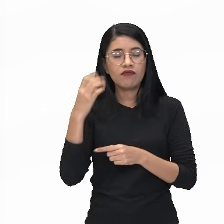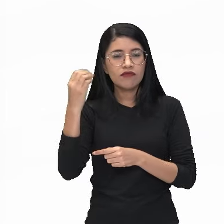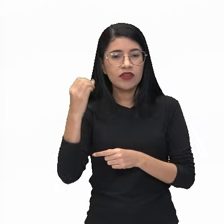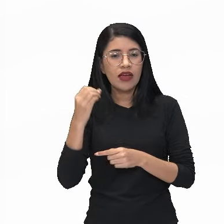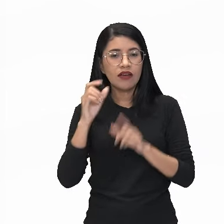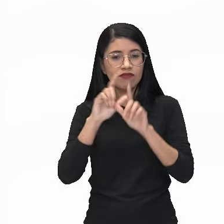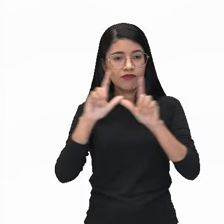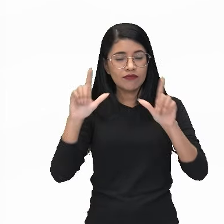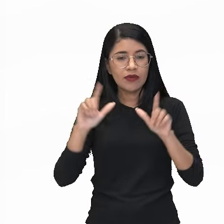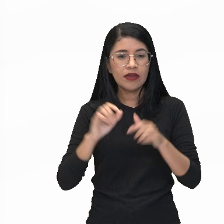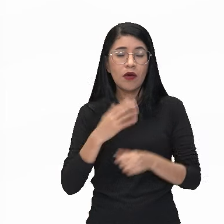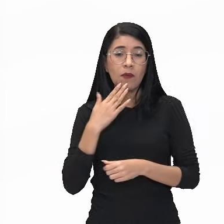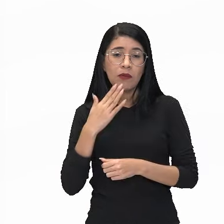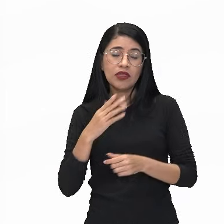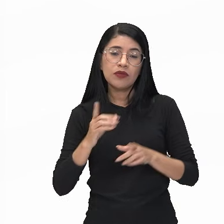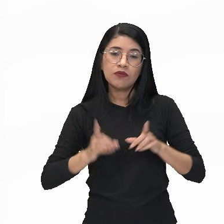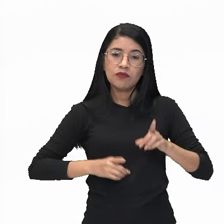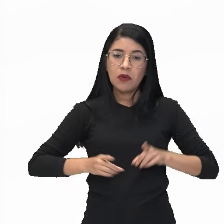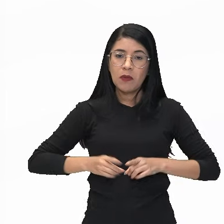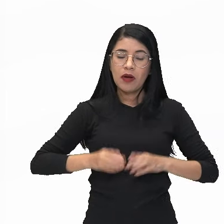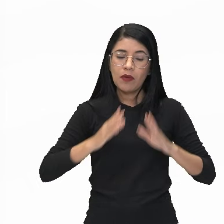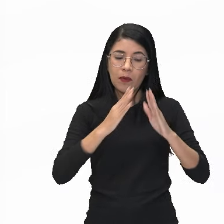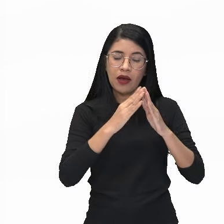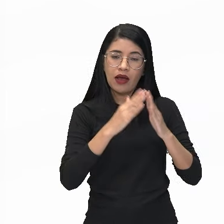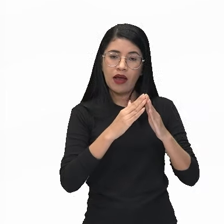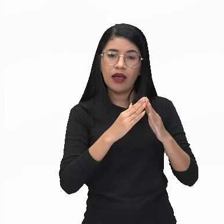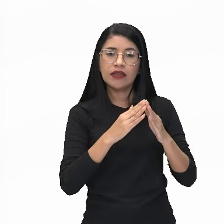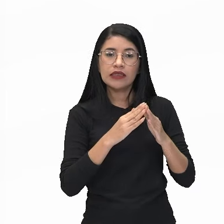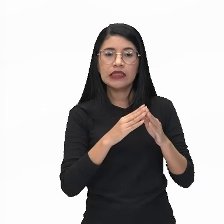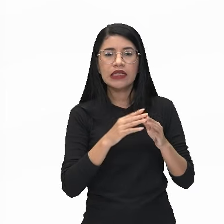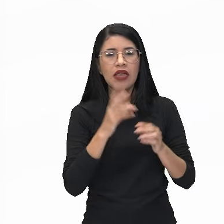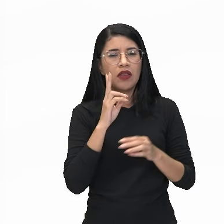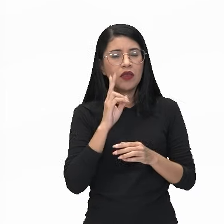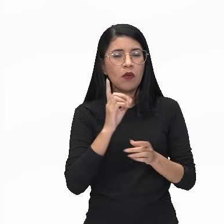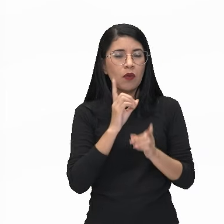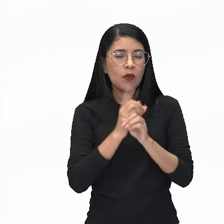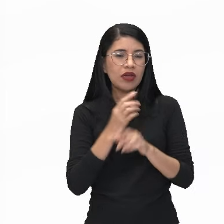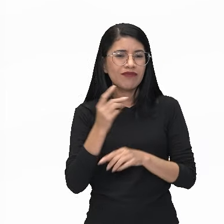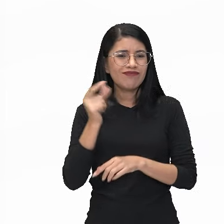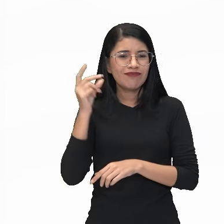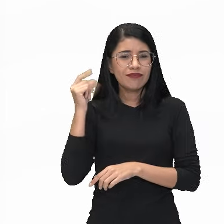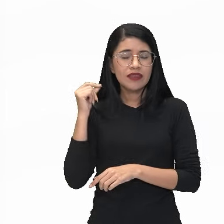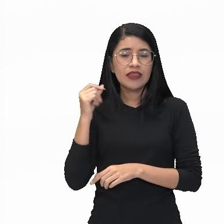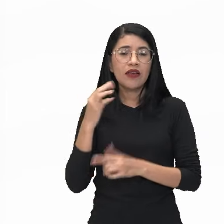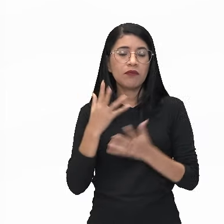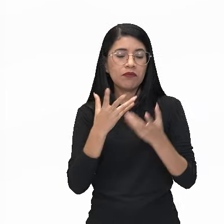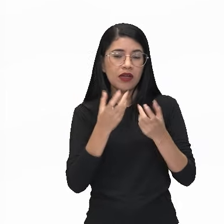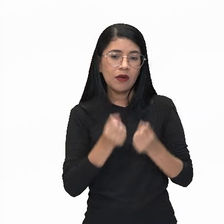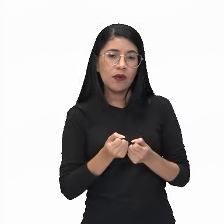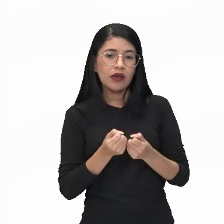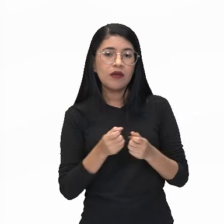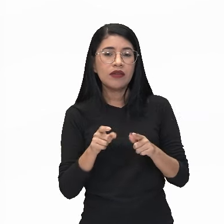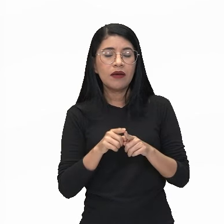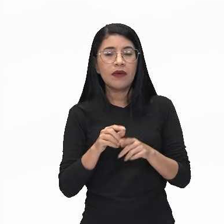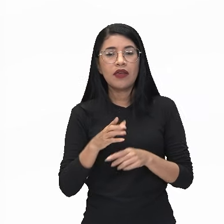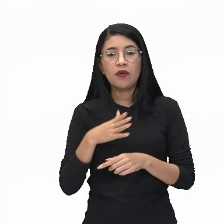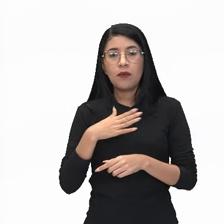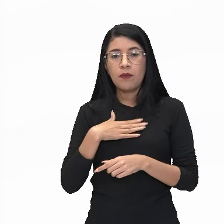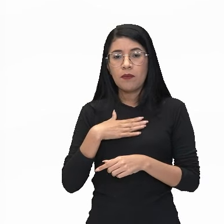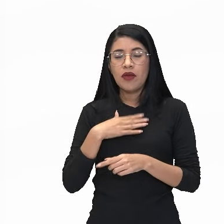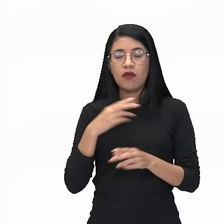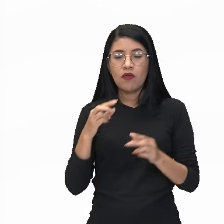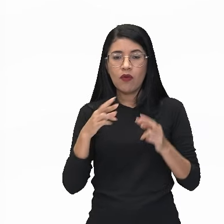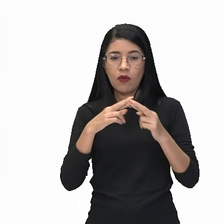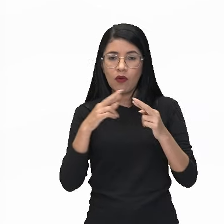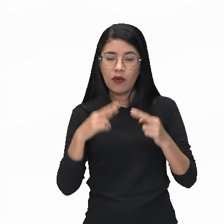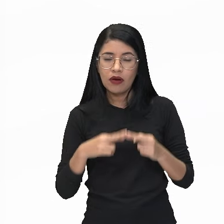dormida na casa de um primo meu, que não via há muito tempo. Então, ele me acolheu. O meu também rimando ali